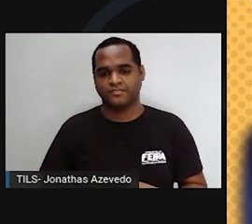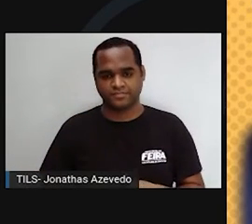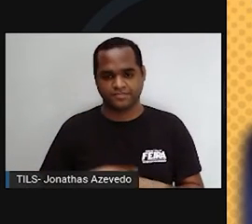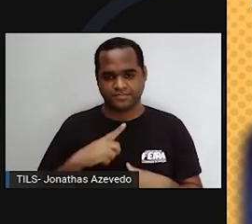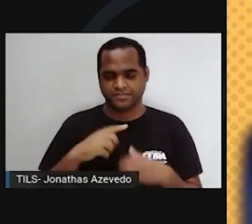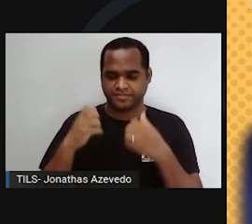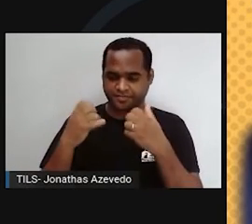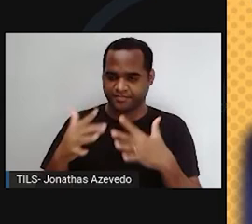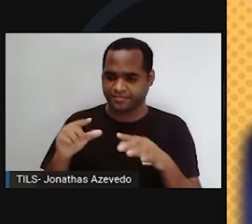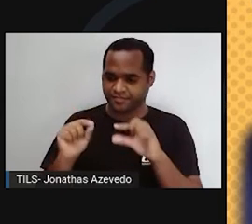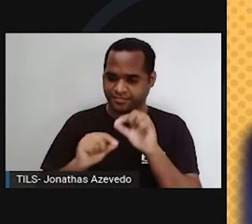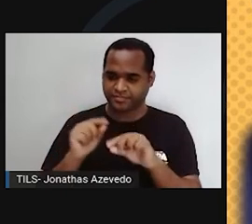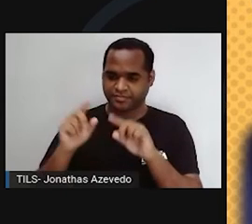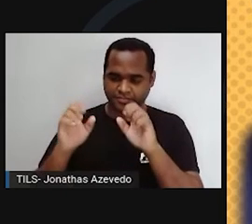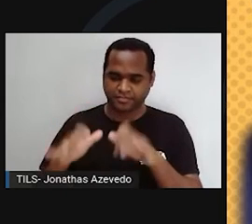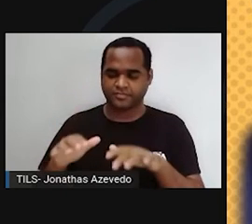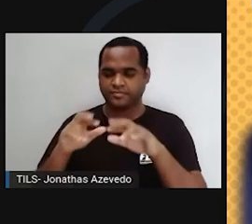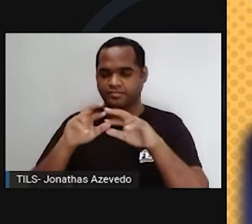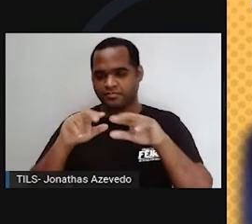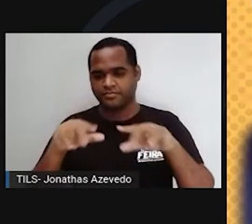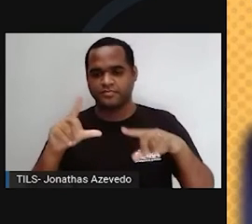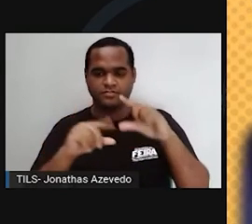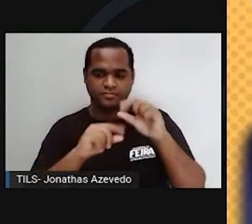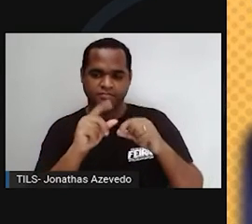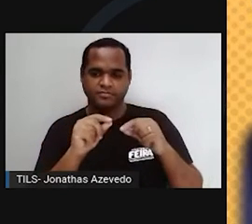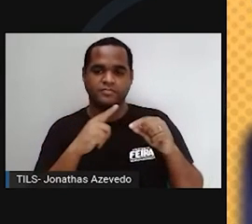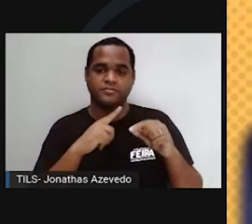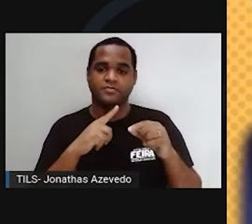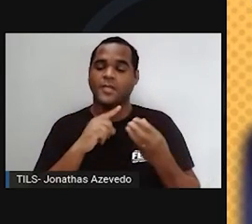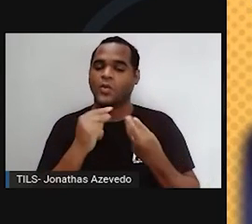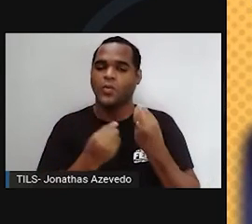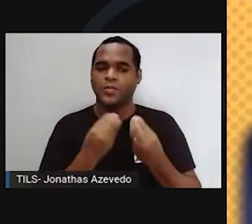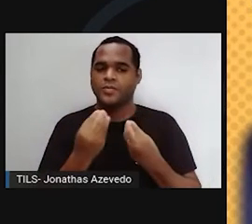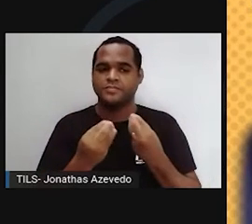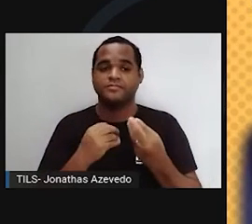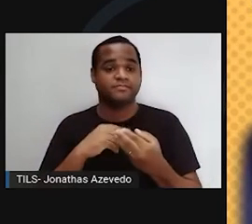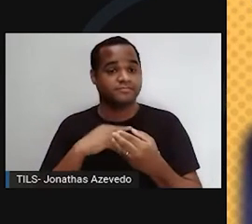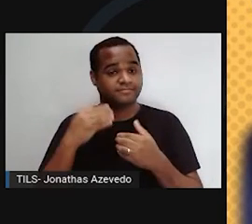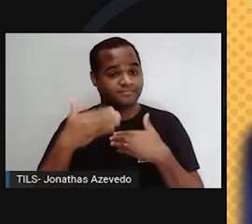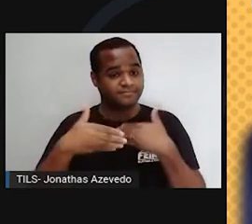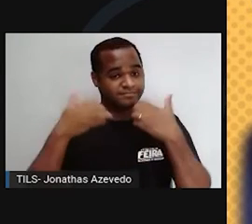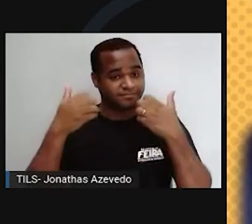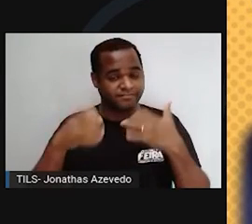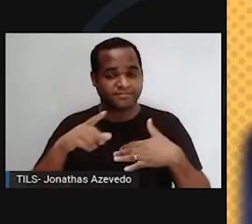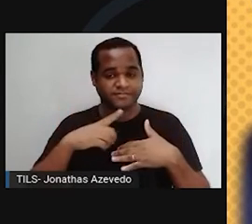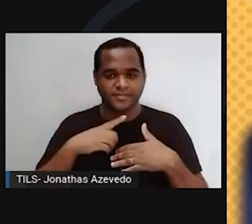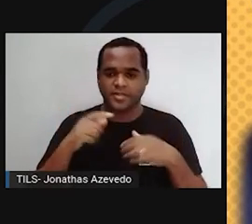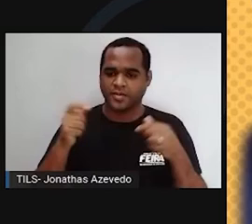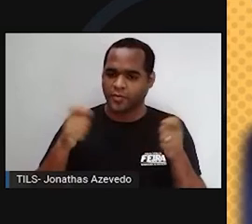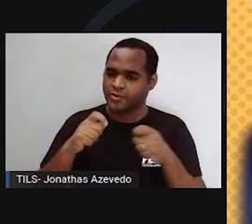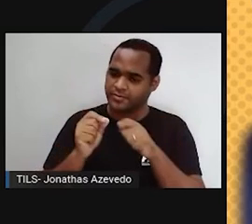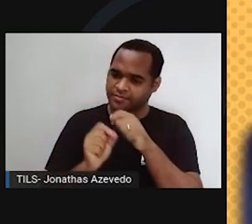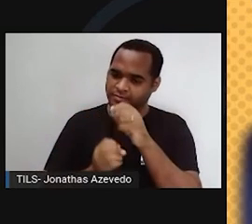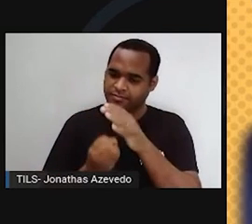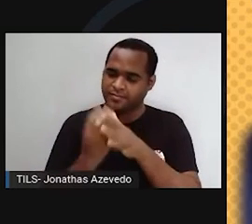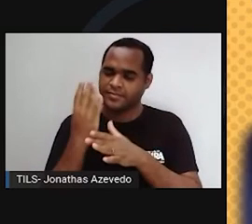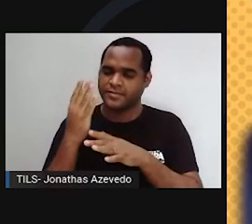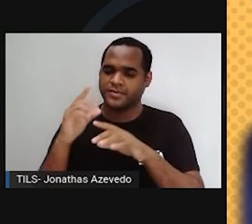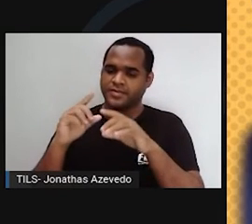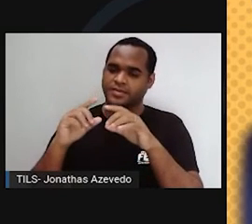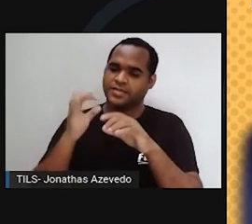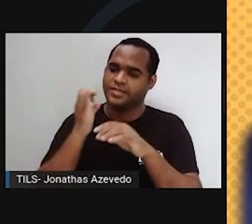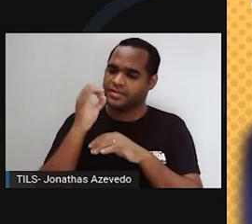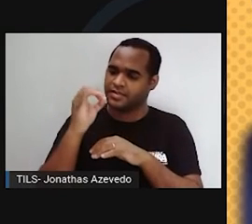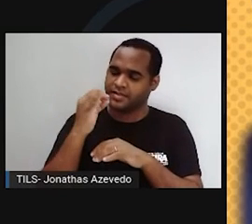estrelas se contraírem, para que ela não entre em colapso, o processo de fusão deve continuar gerando energia e fazendo